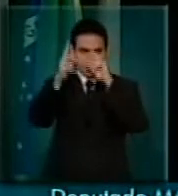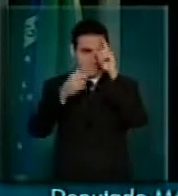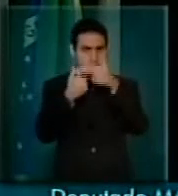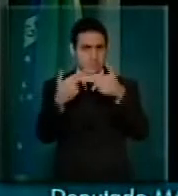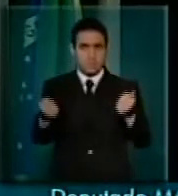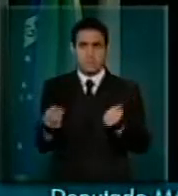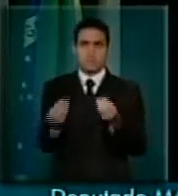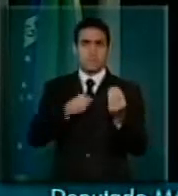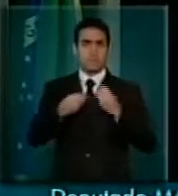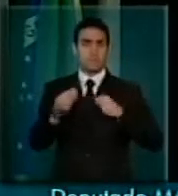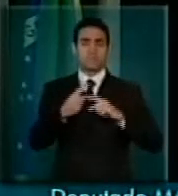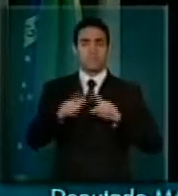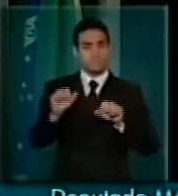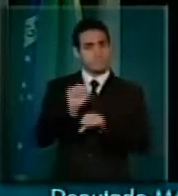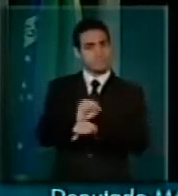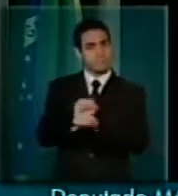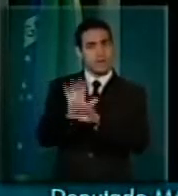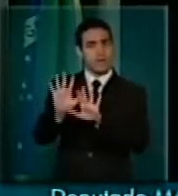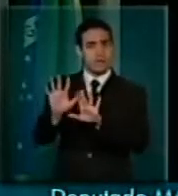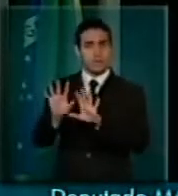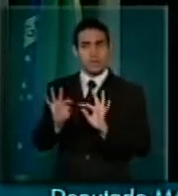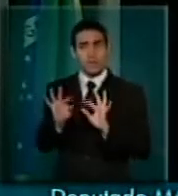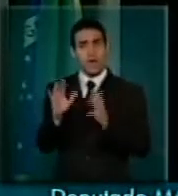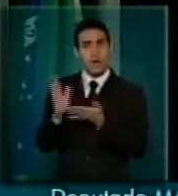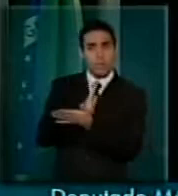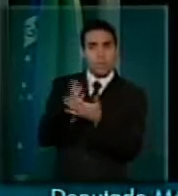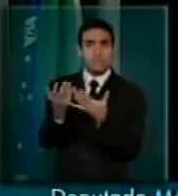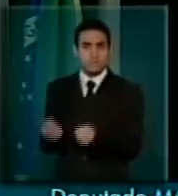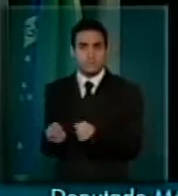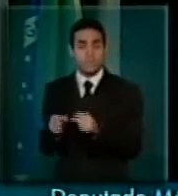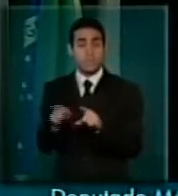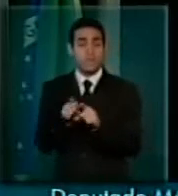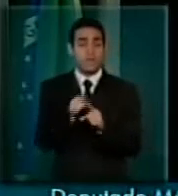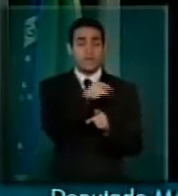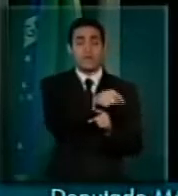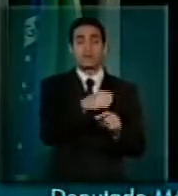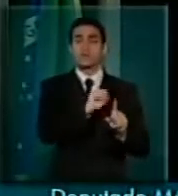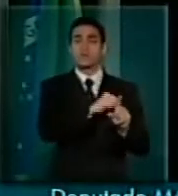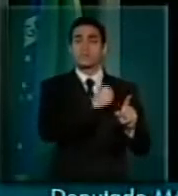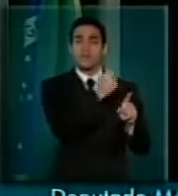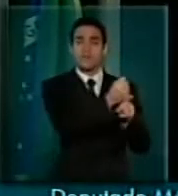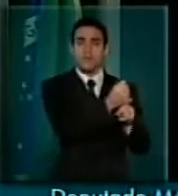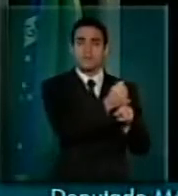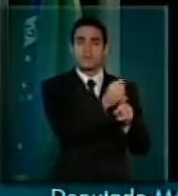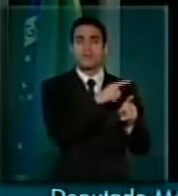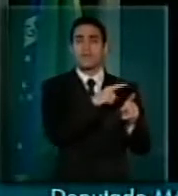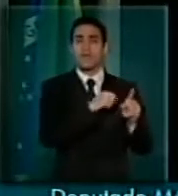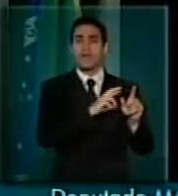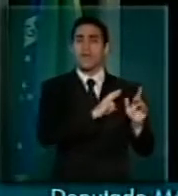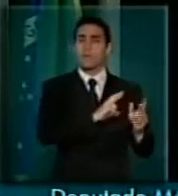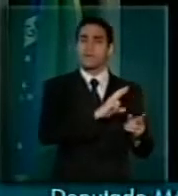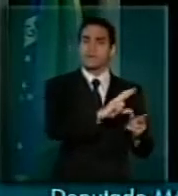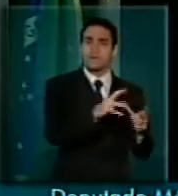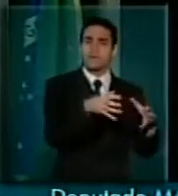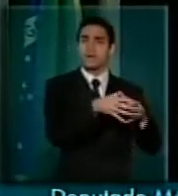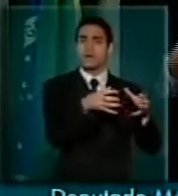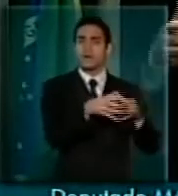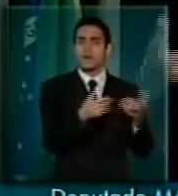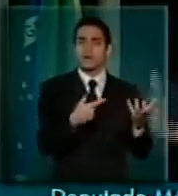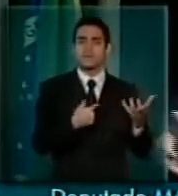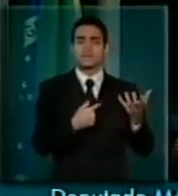Também ouvi a sociedade civil, representantes de classes, de